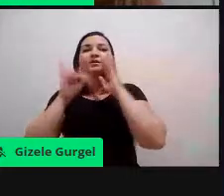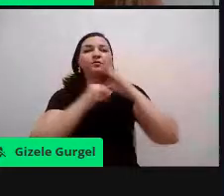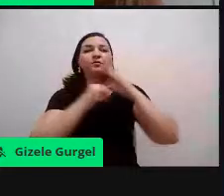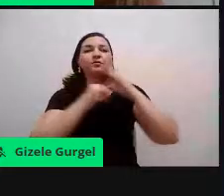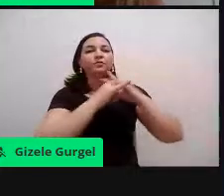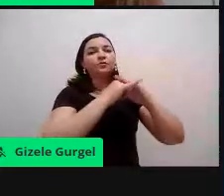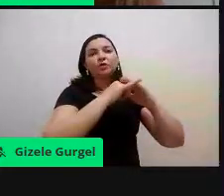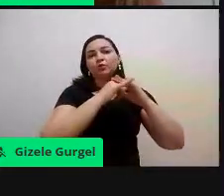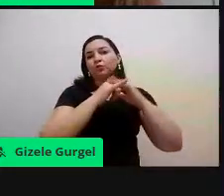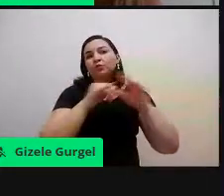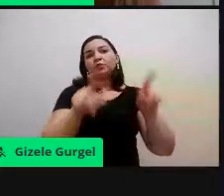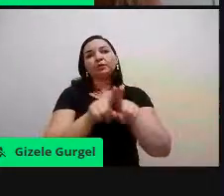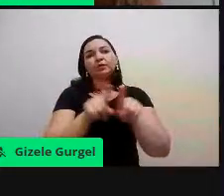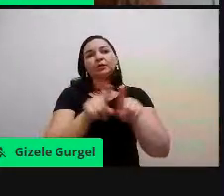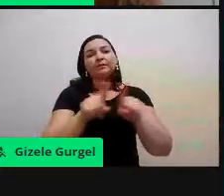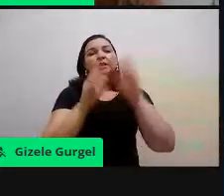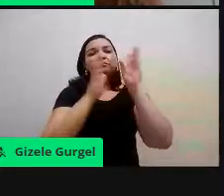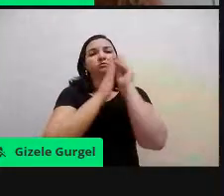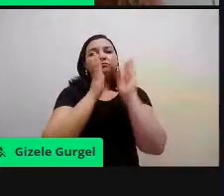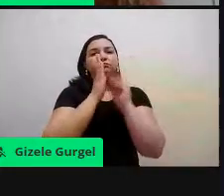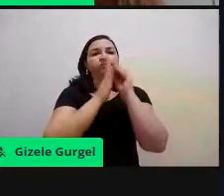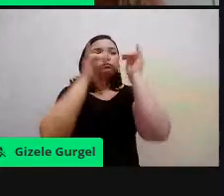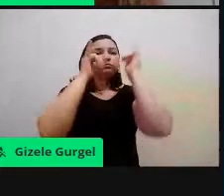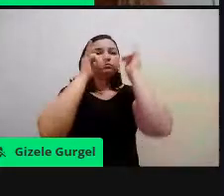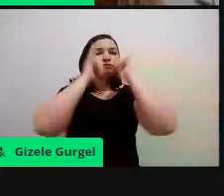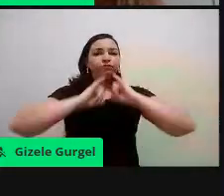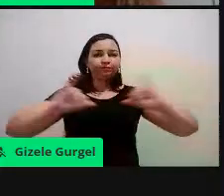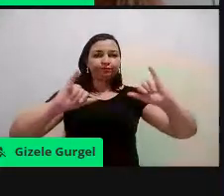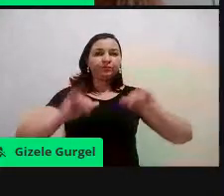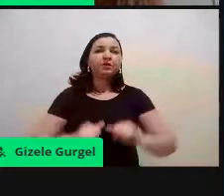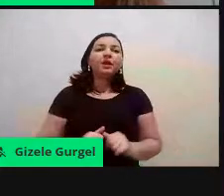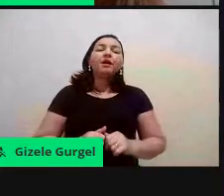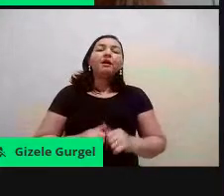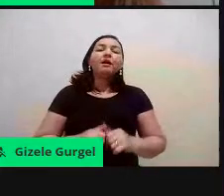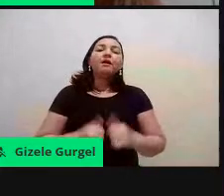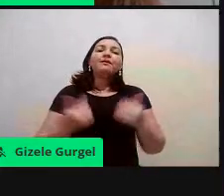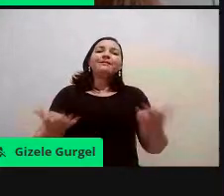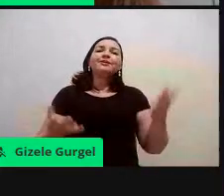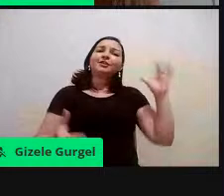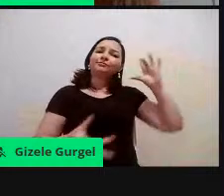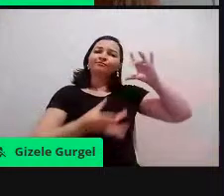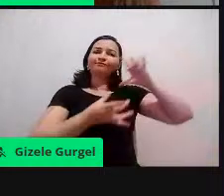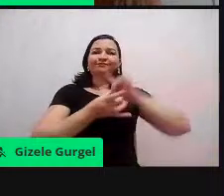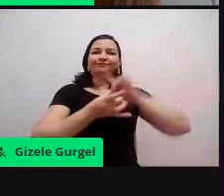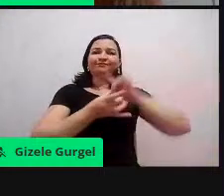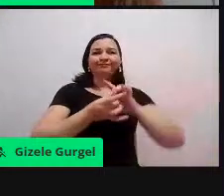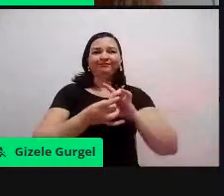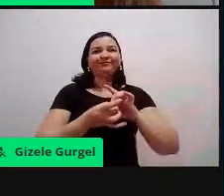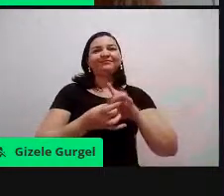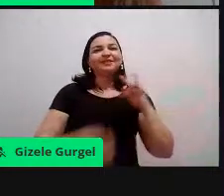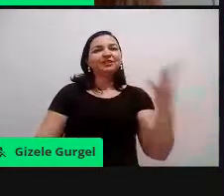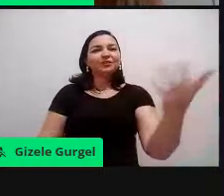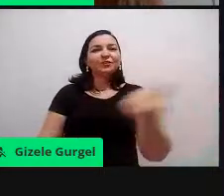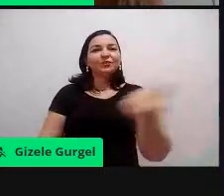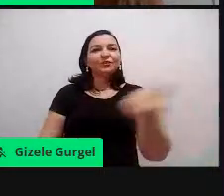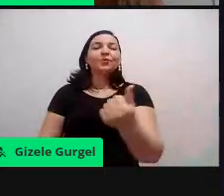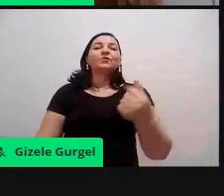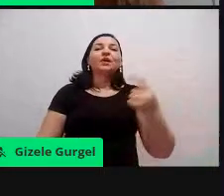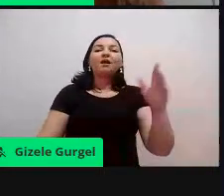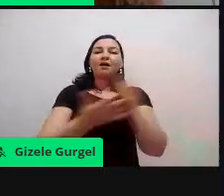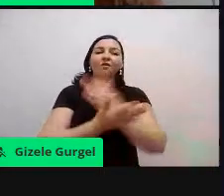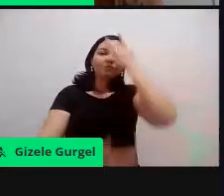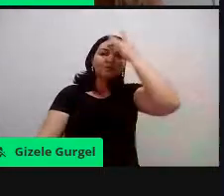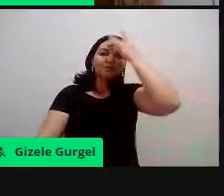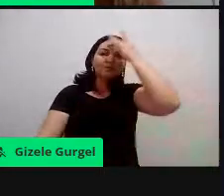disponibiliza todo esse conteúdo. E a gente, dessa maneira, gente engaja, né, o público todo voluntariado para